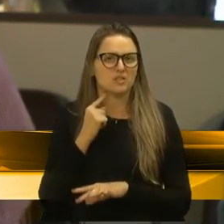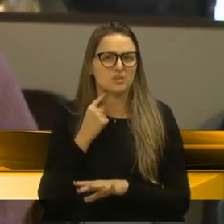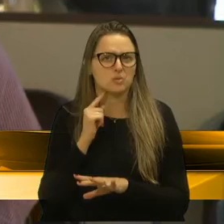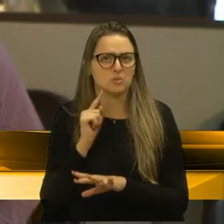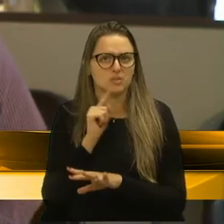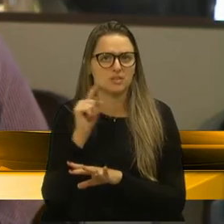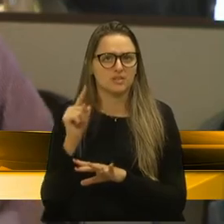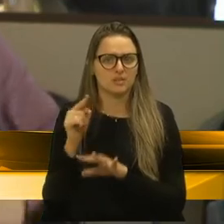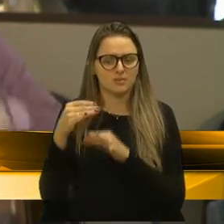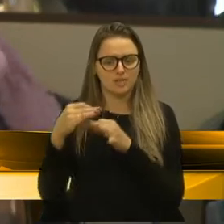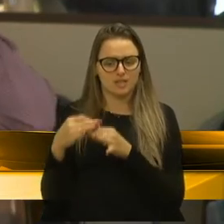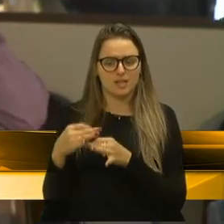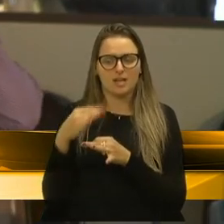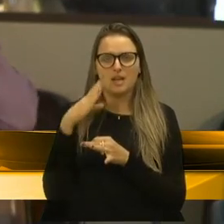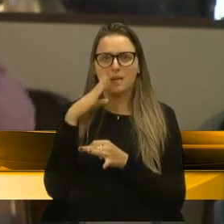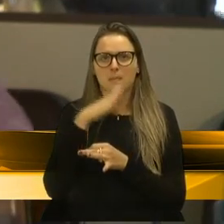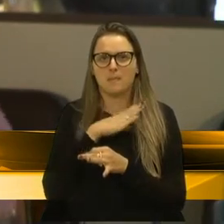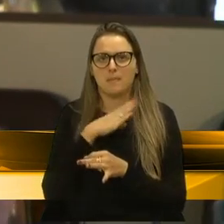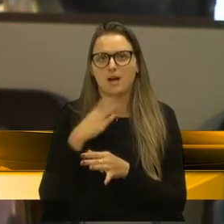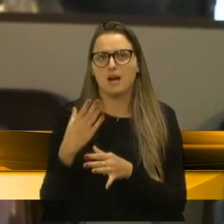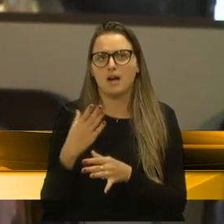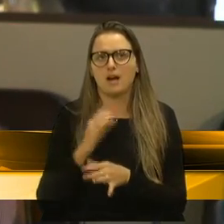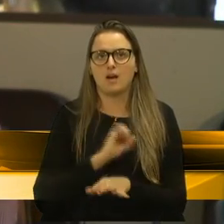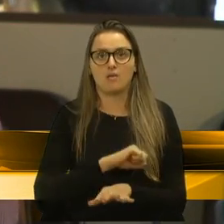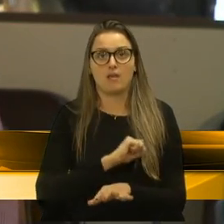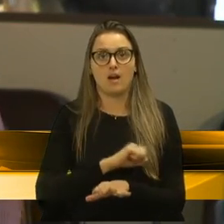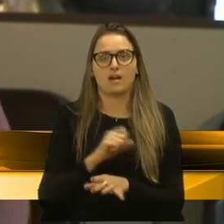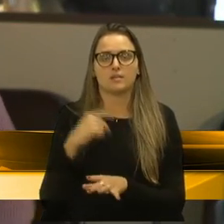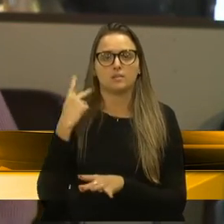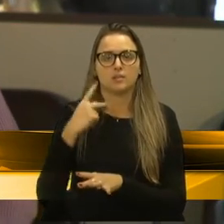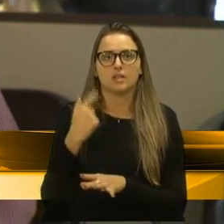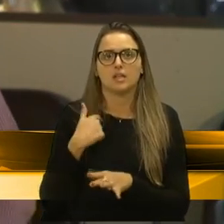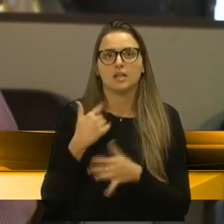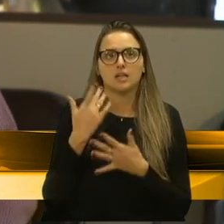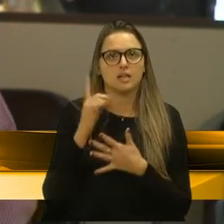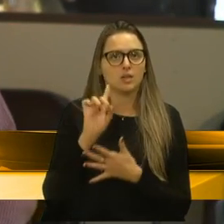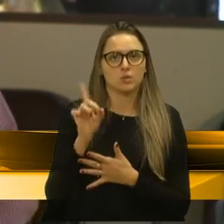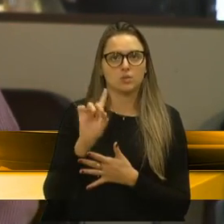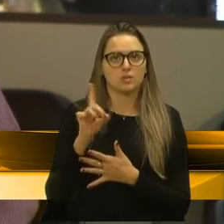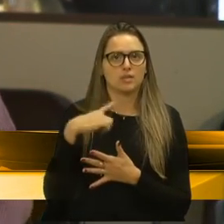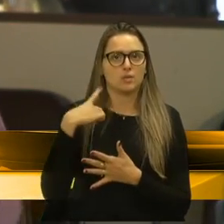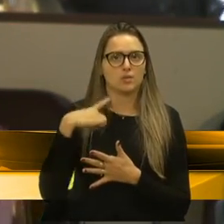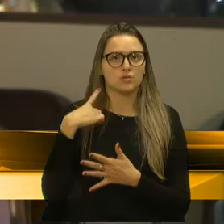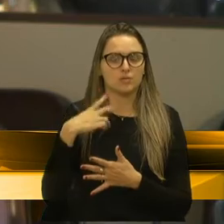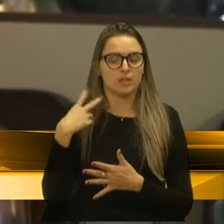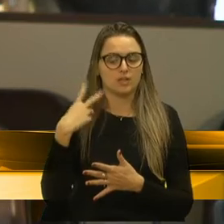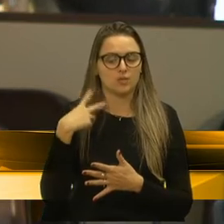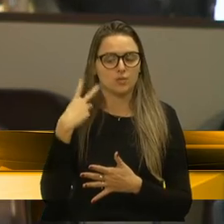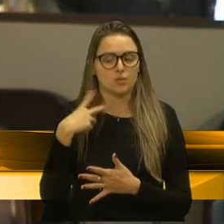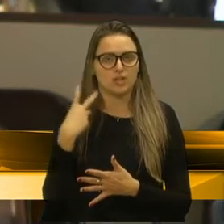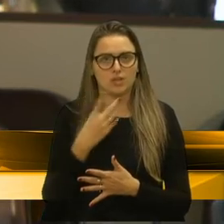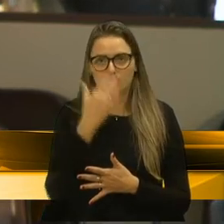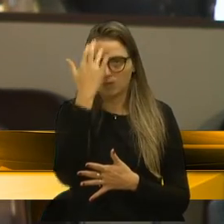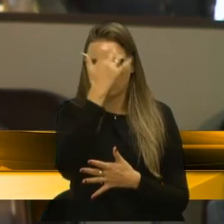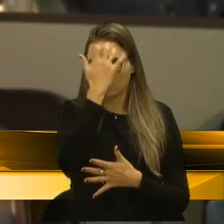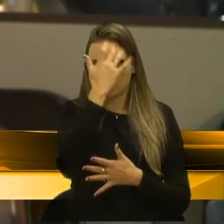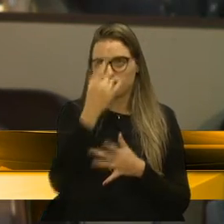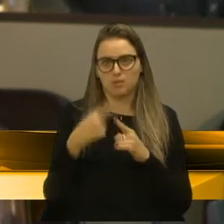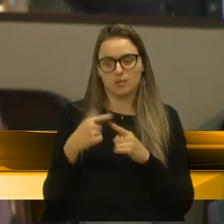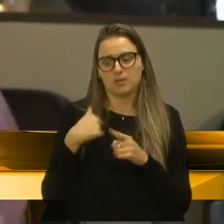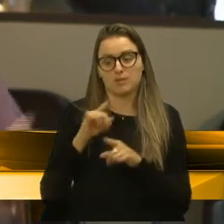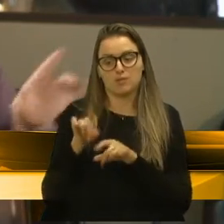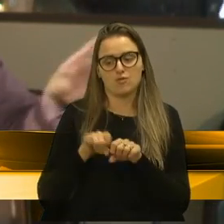uma política mal política, eu vou lhe dizer uma coisa, vereador, eu não sou advogado do vereador Adiló, até porque nem advogado eu não sou.